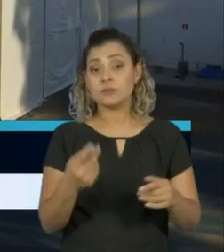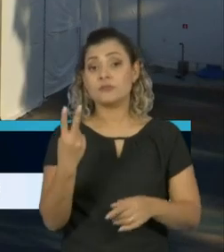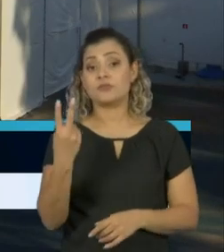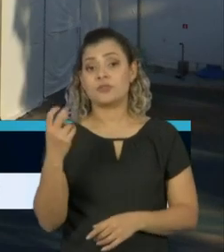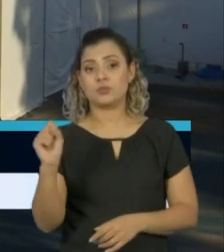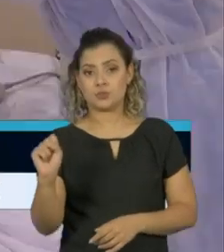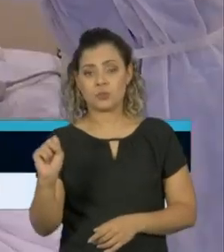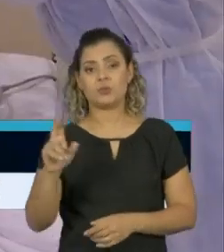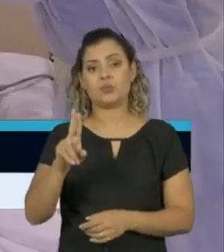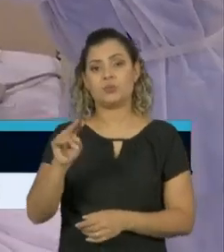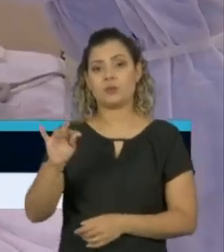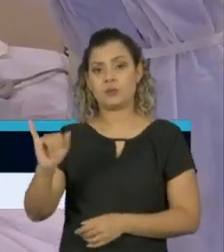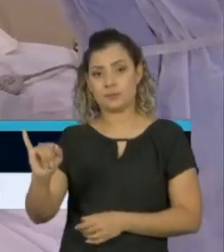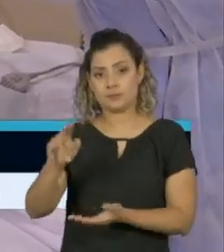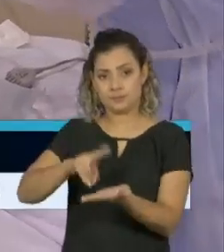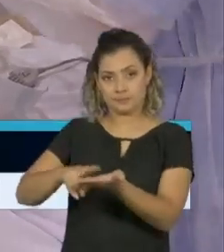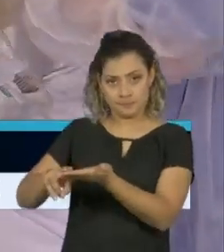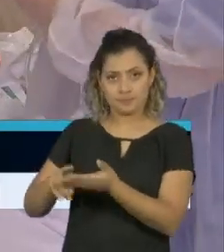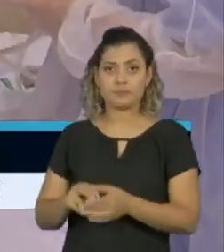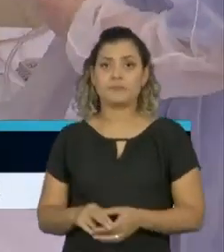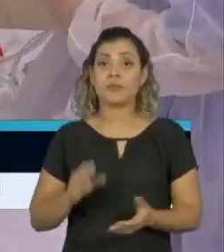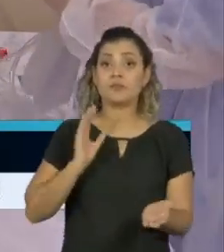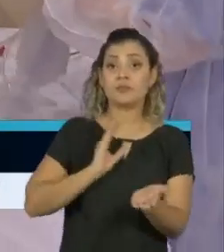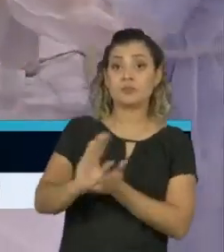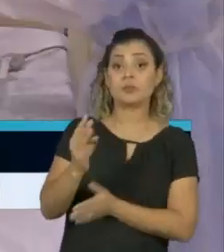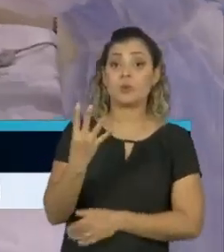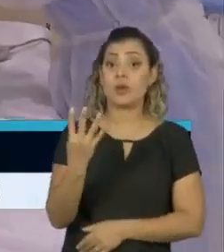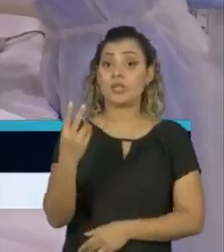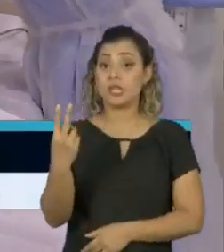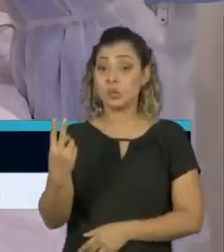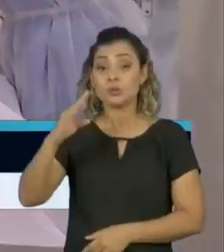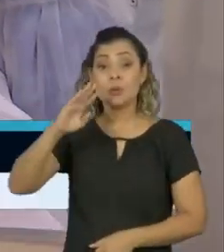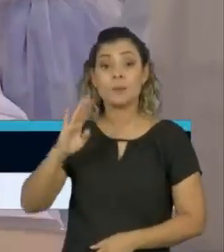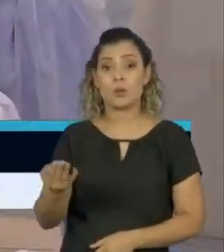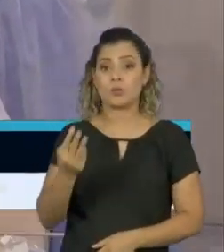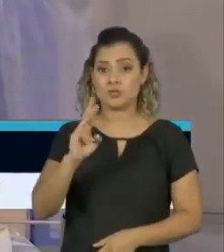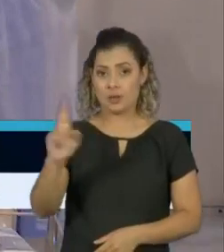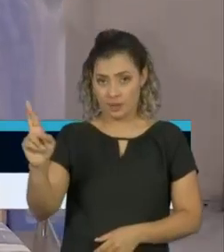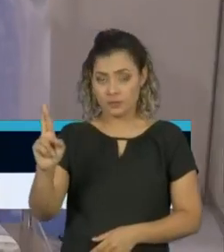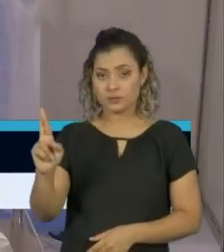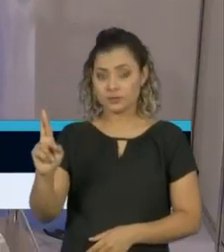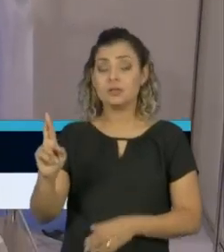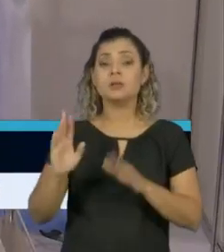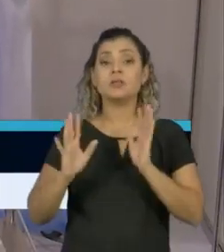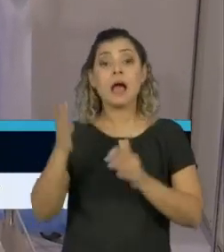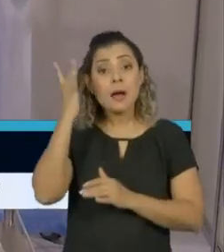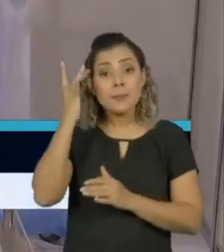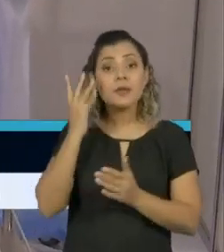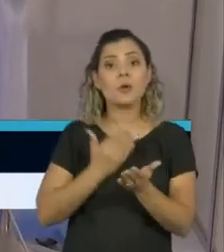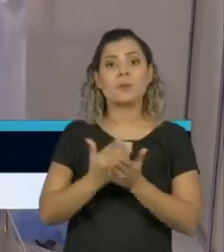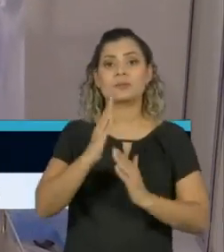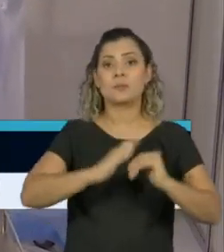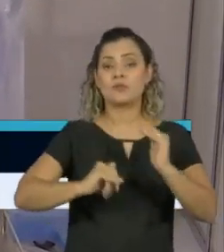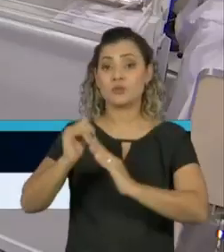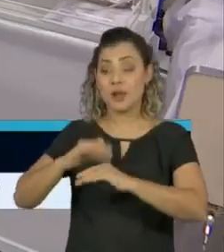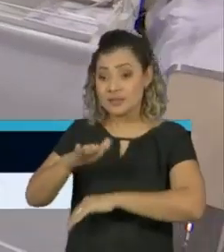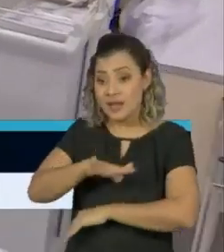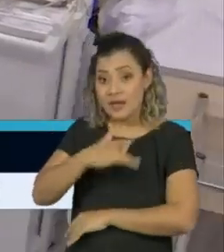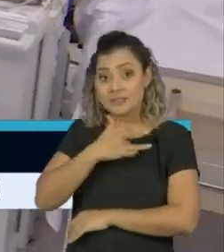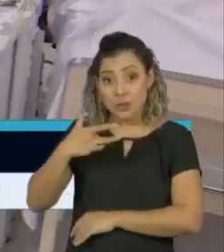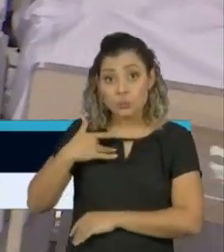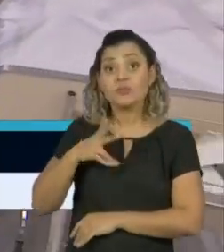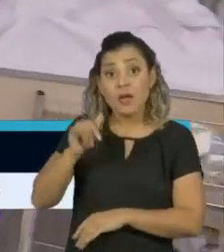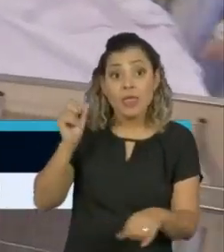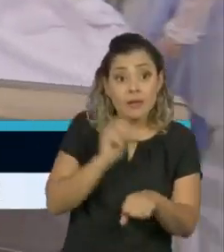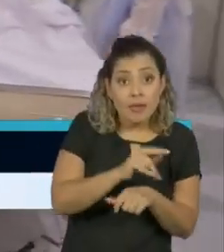28 de UTI. O investimento foi de R$ 42 milhões. Amanhã, cerca de 800 profissionais de saúde que